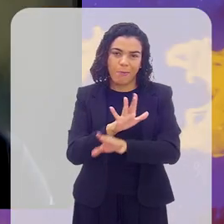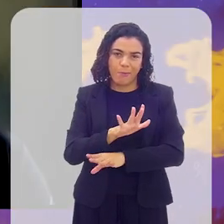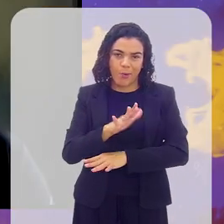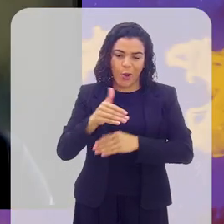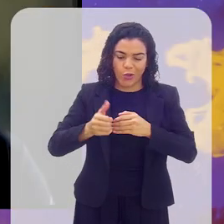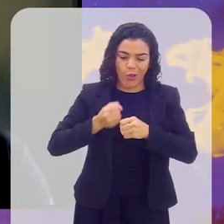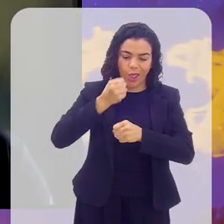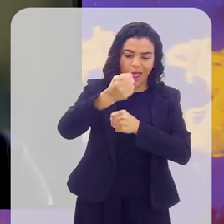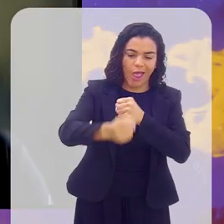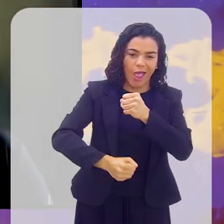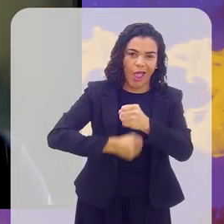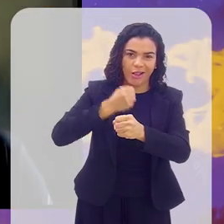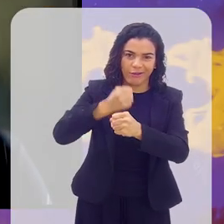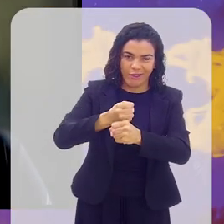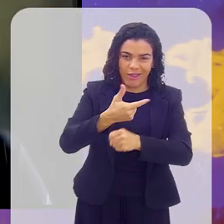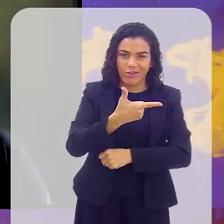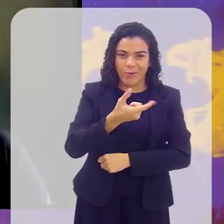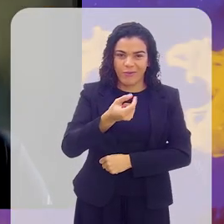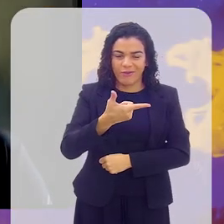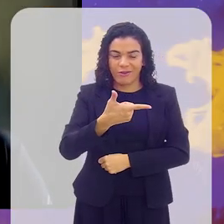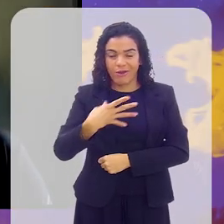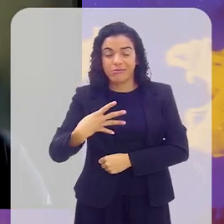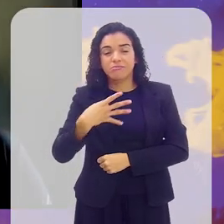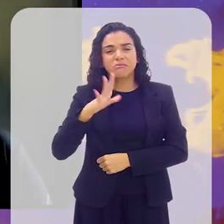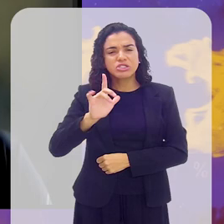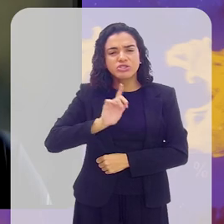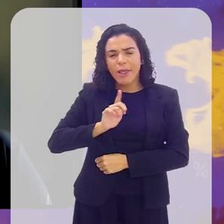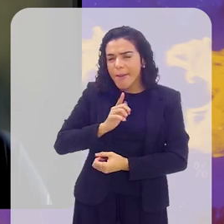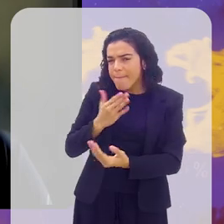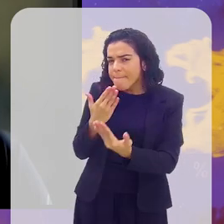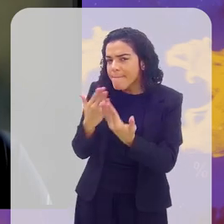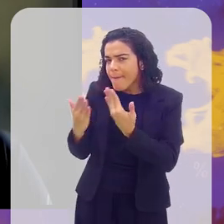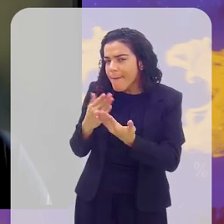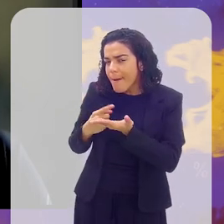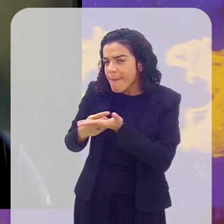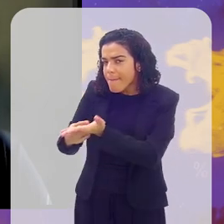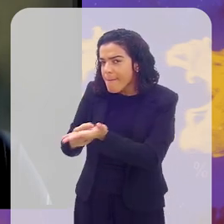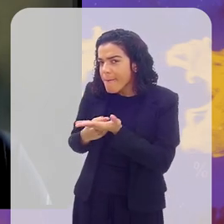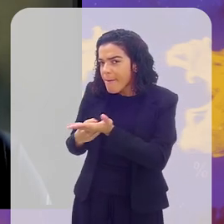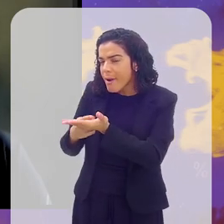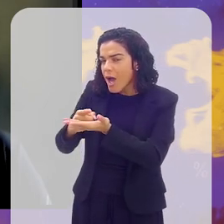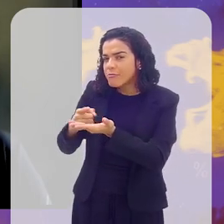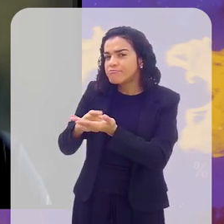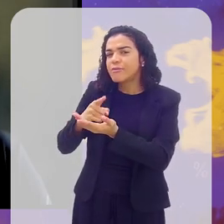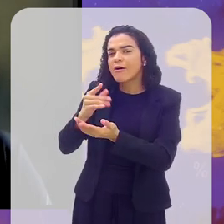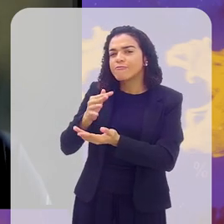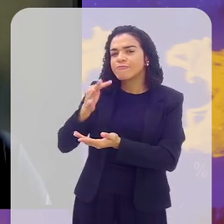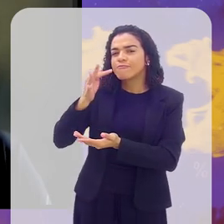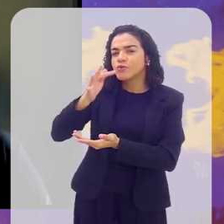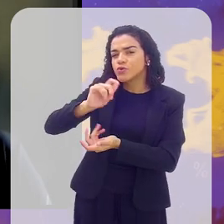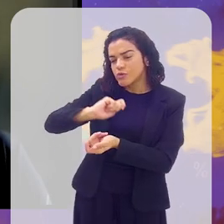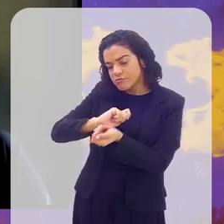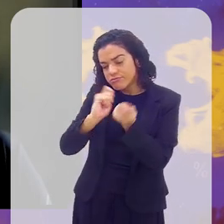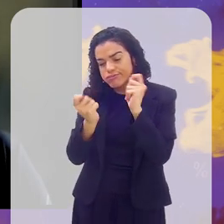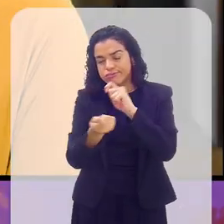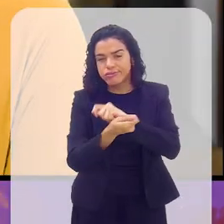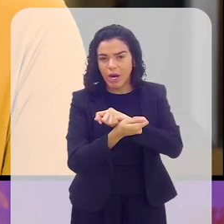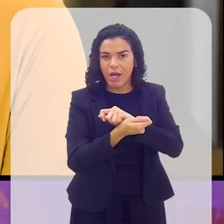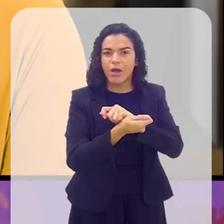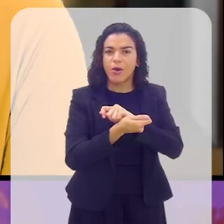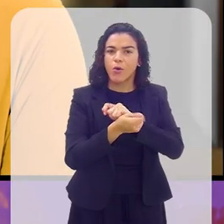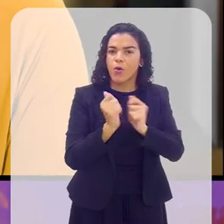Olímpicos de Paris estão aí, batendo a porta para 2024. Mas existe já conversa para que ele possa vir a se tornar